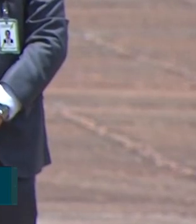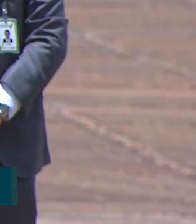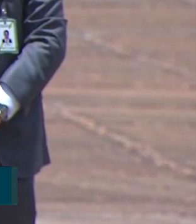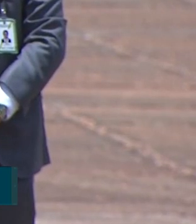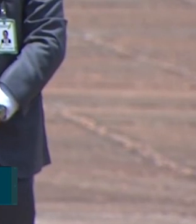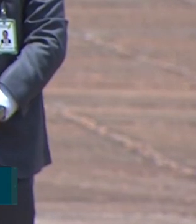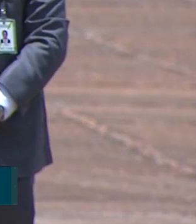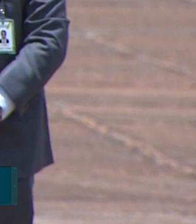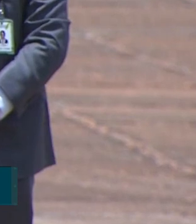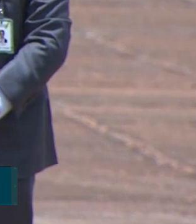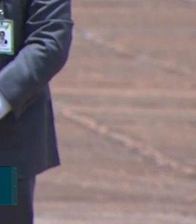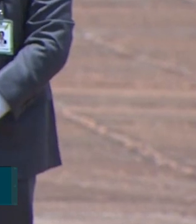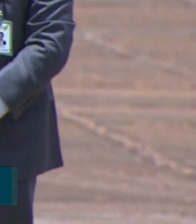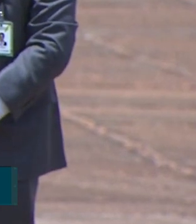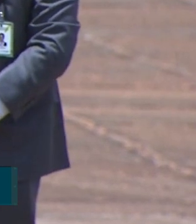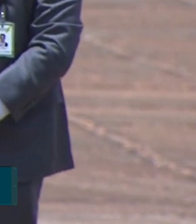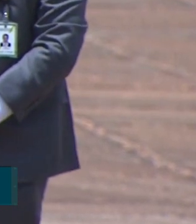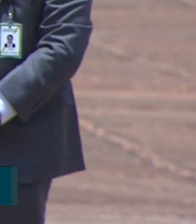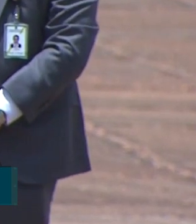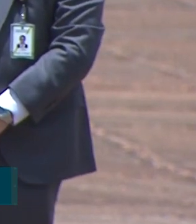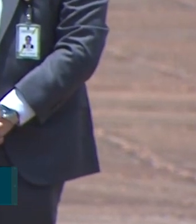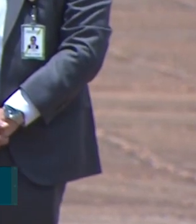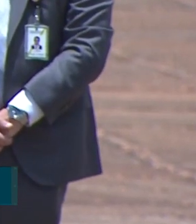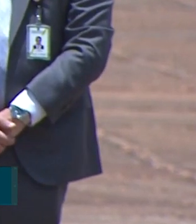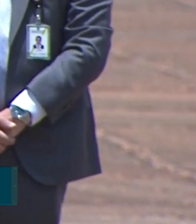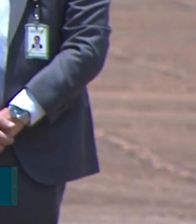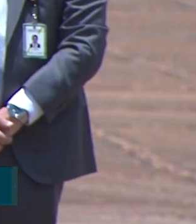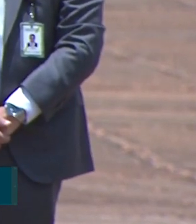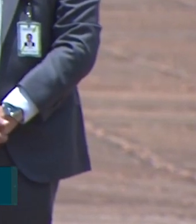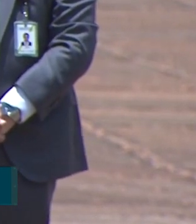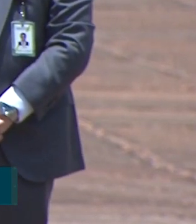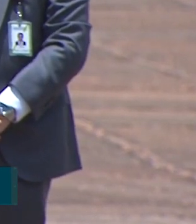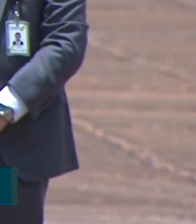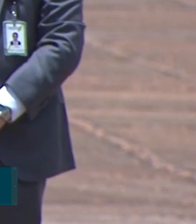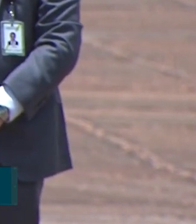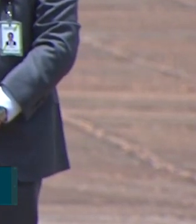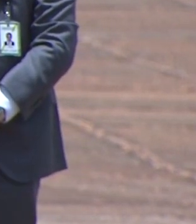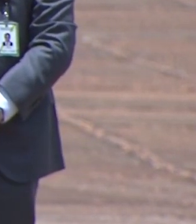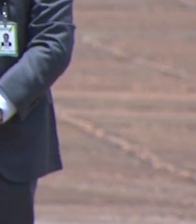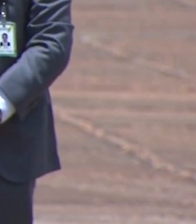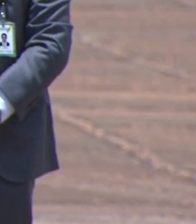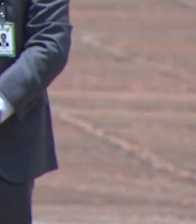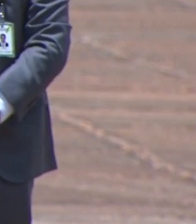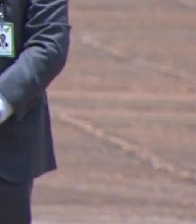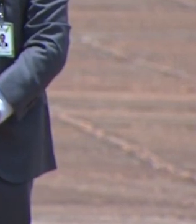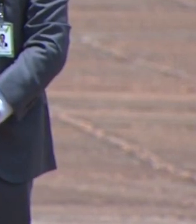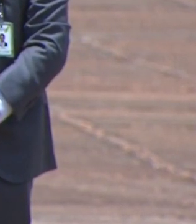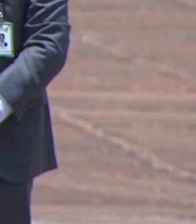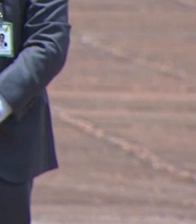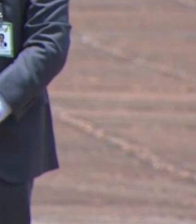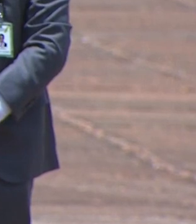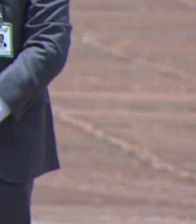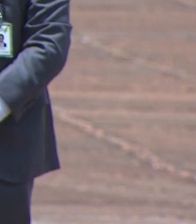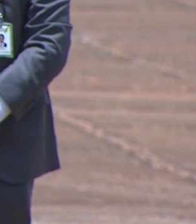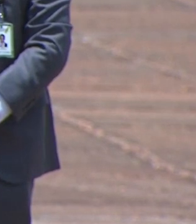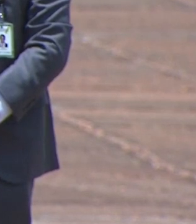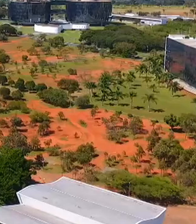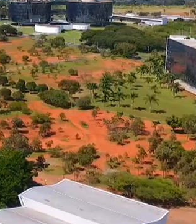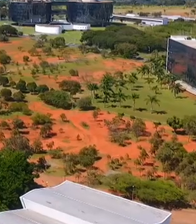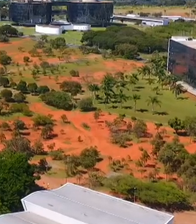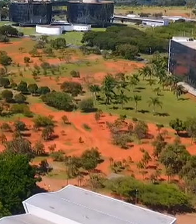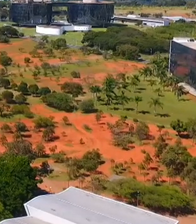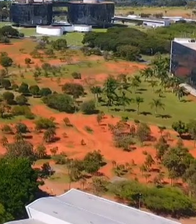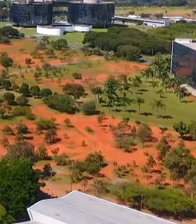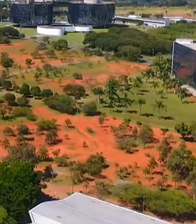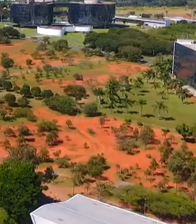Queremos ver-te reconhecido em todo o planeta, como o símbolo maior do país da alegria.